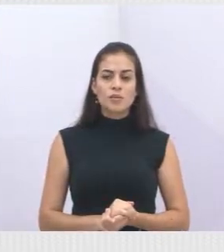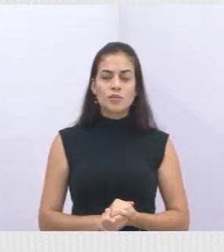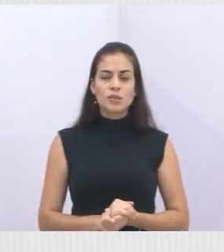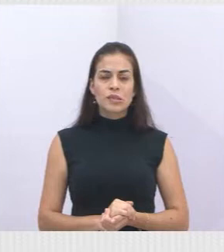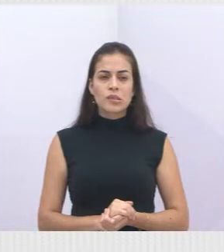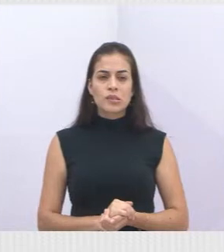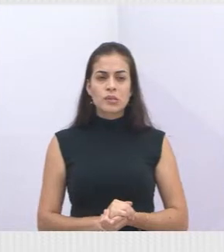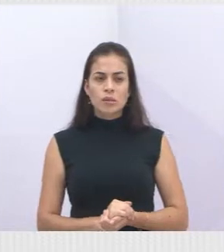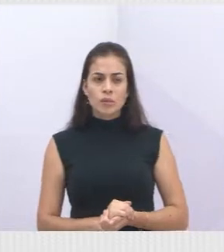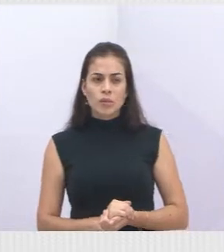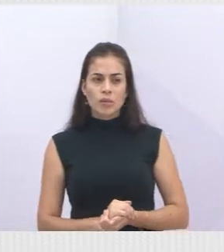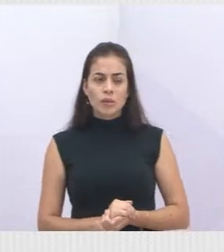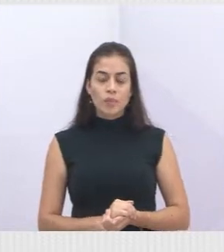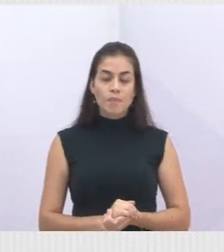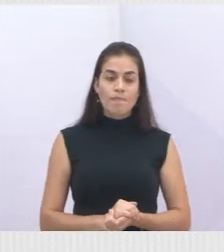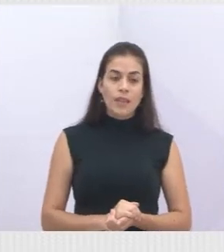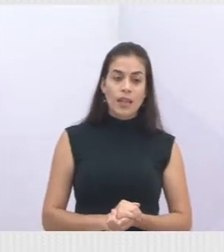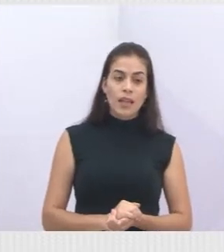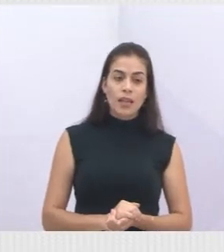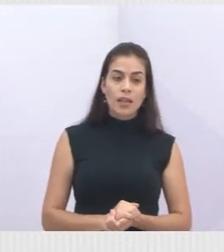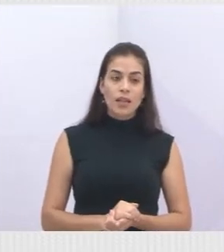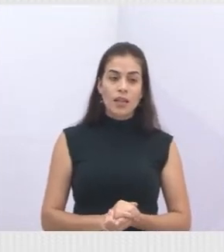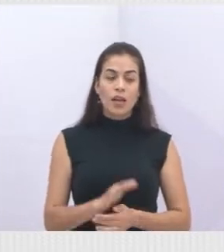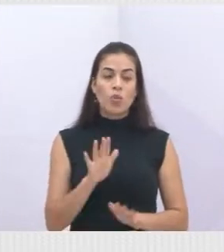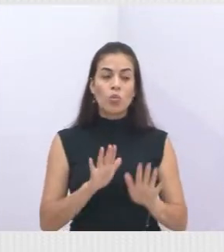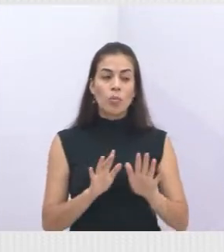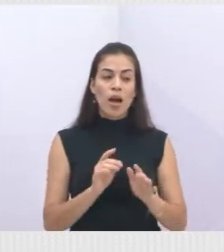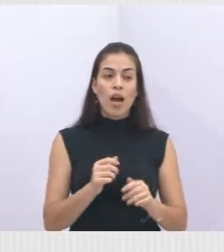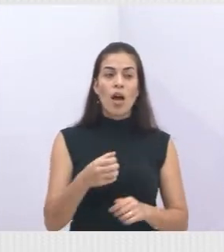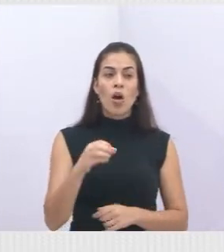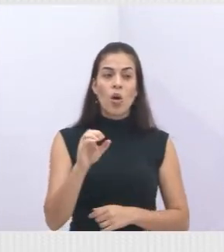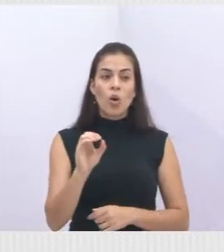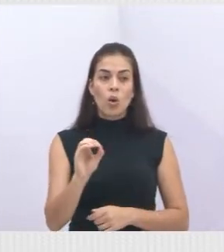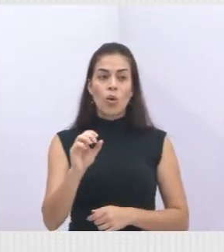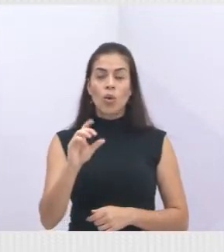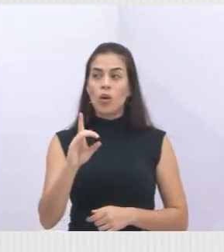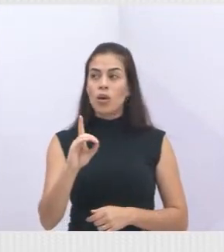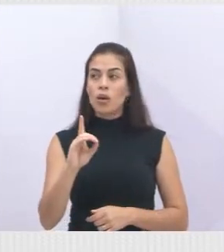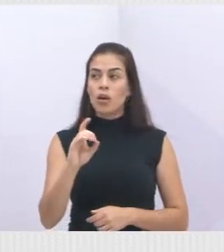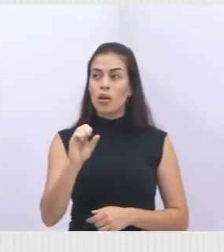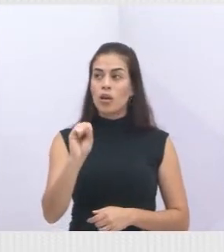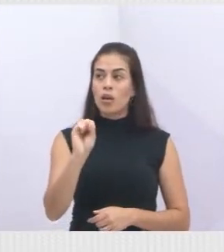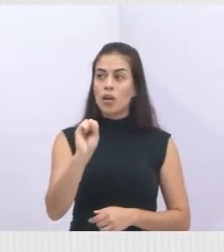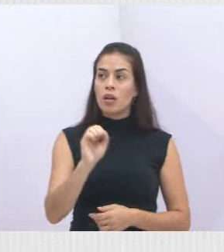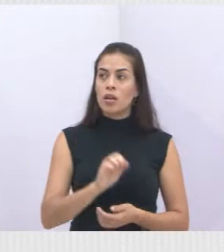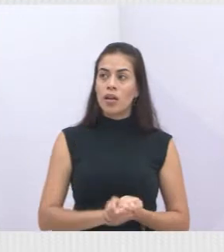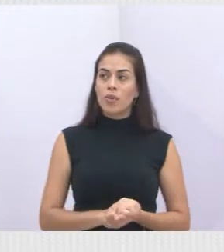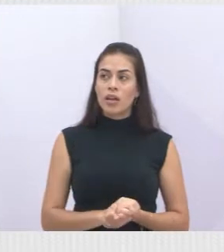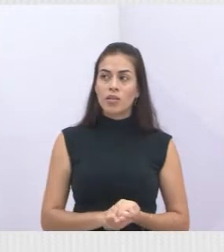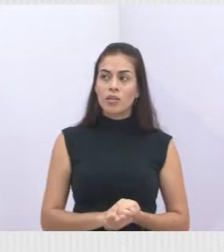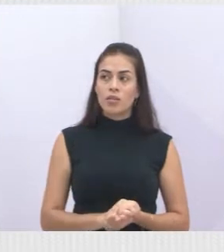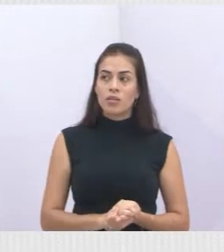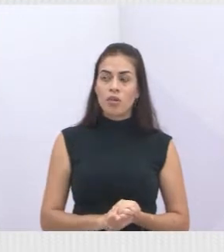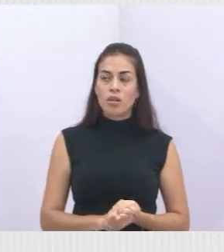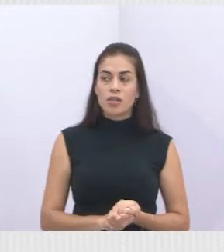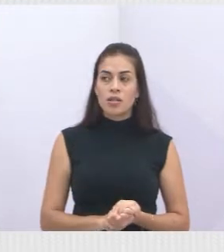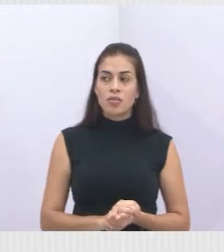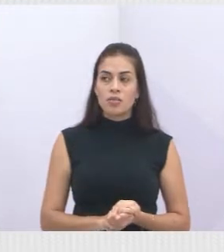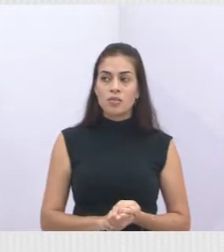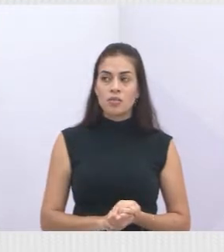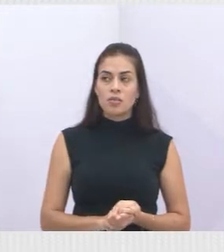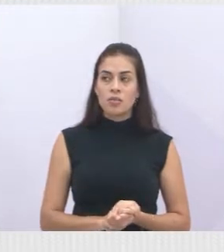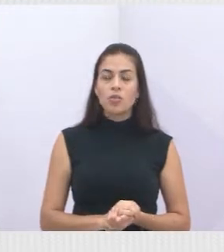ODSs, mas ela atende algumas das ODSs, como vida terrestre, melhoria da qualidade de água,